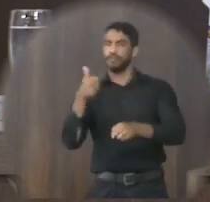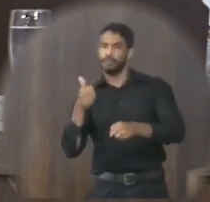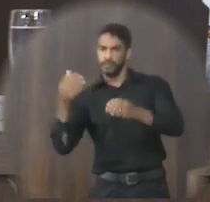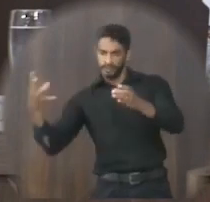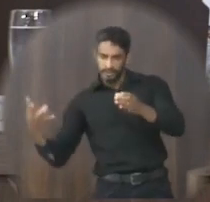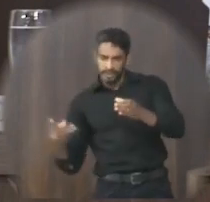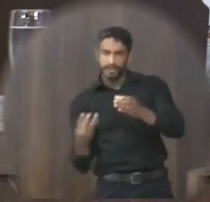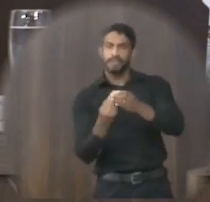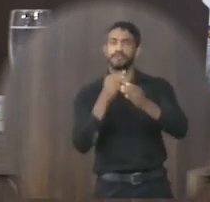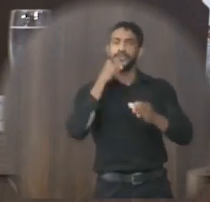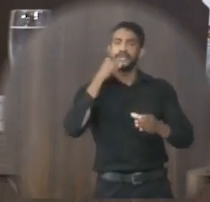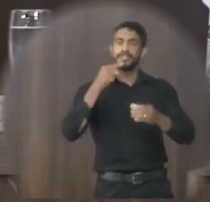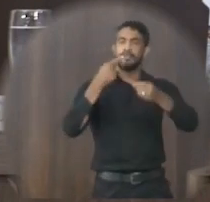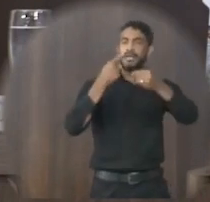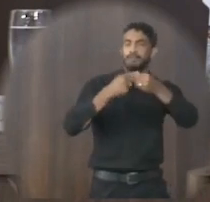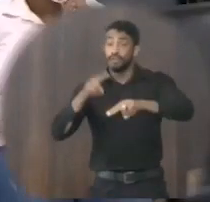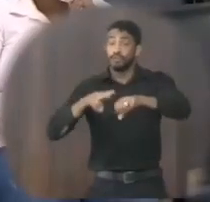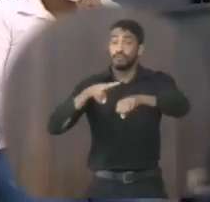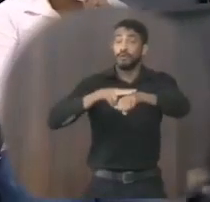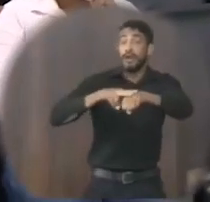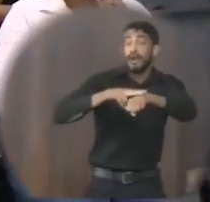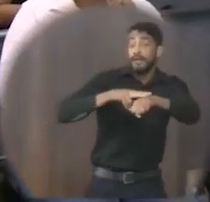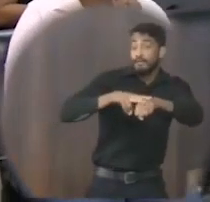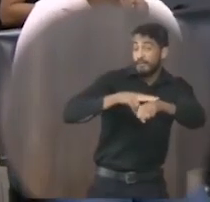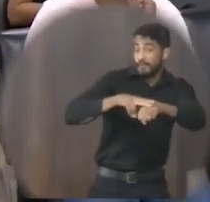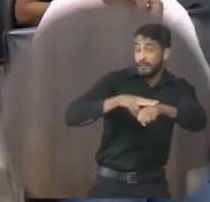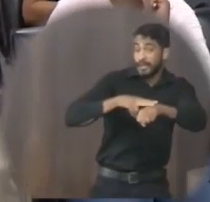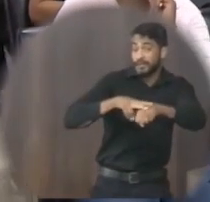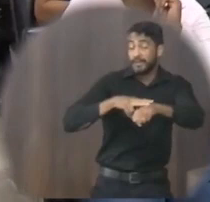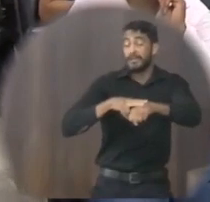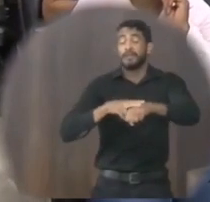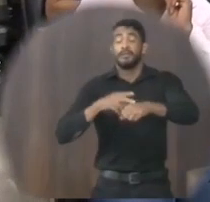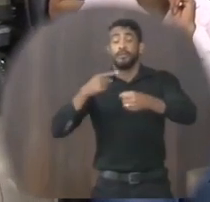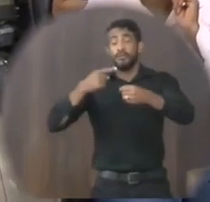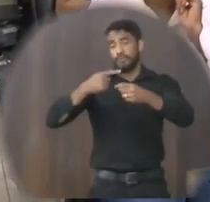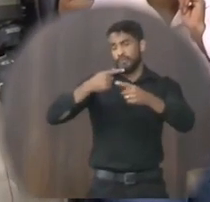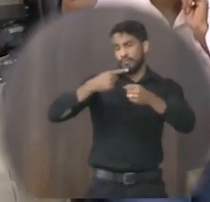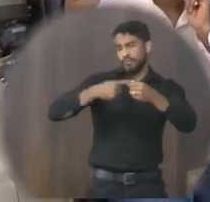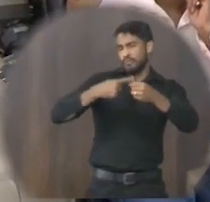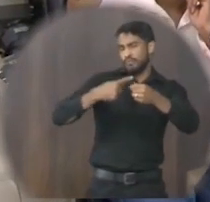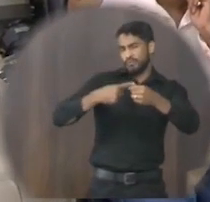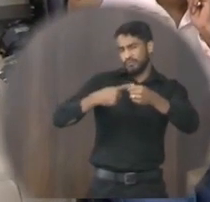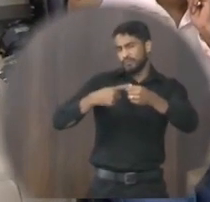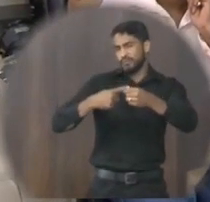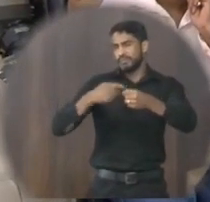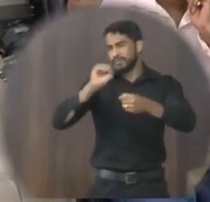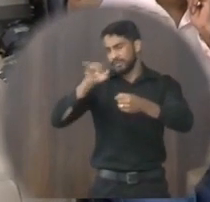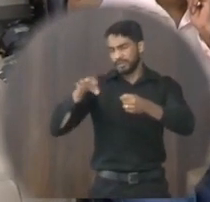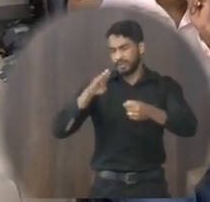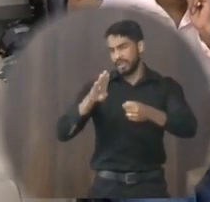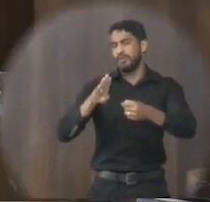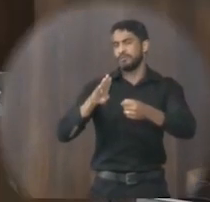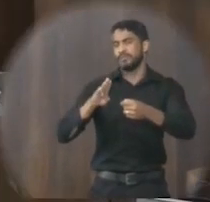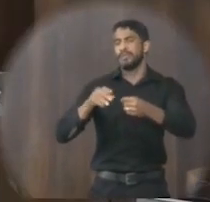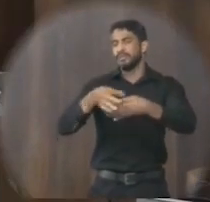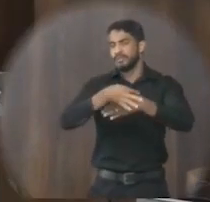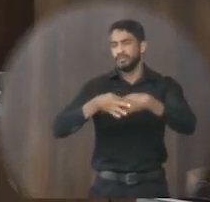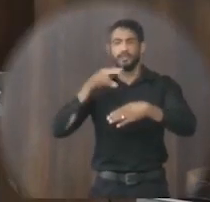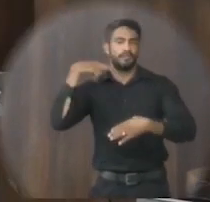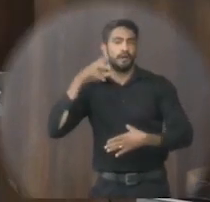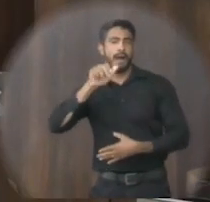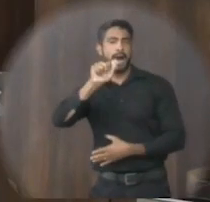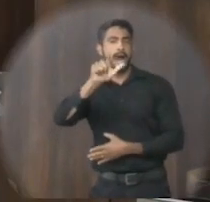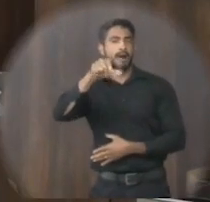Institui a semana municipal de conscientização Durante o mês de junho em Janaúba E da outras providências De autoria do vereador